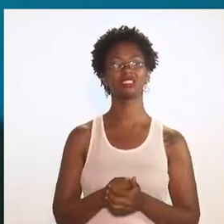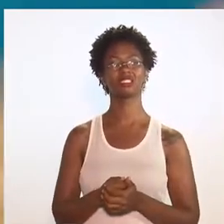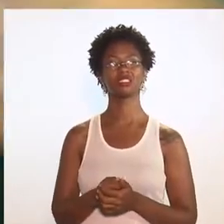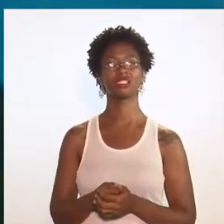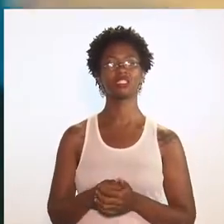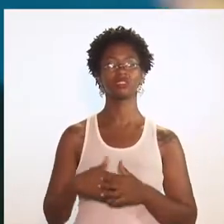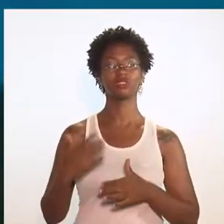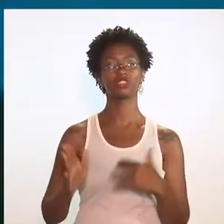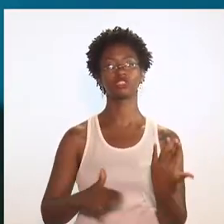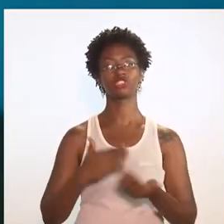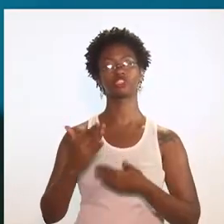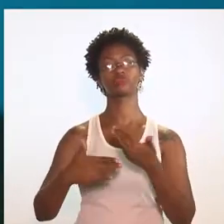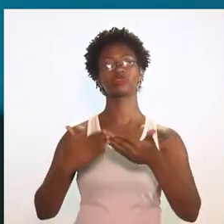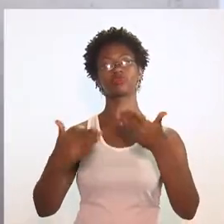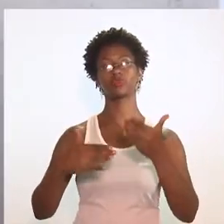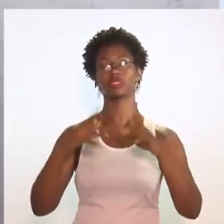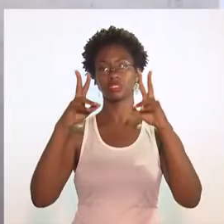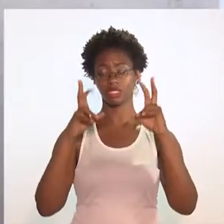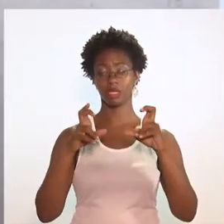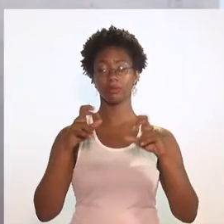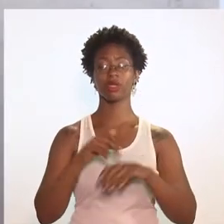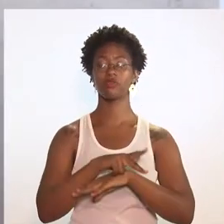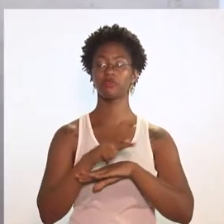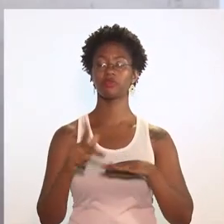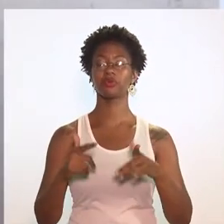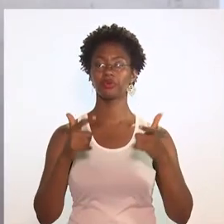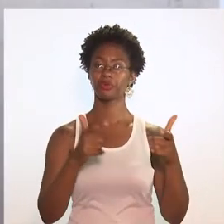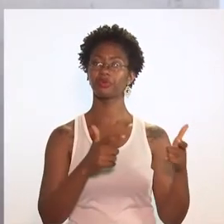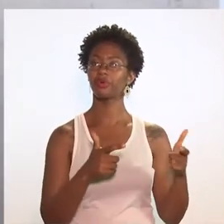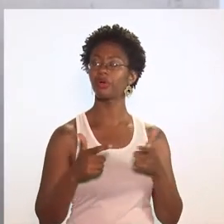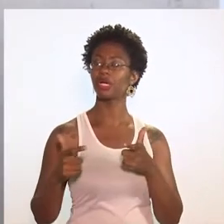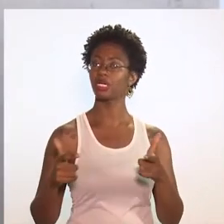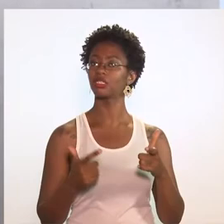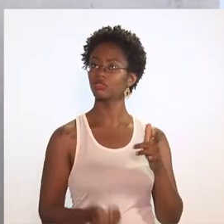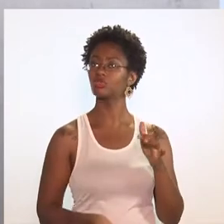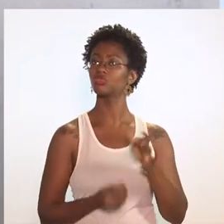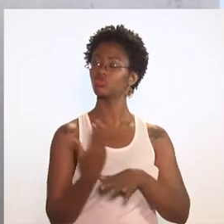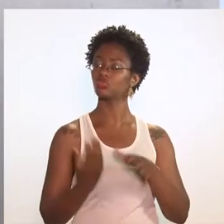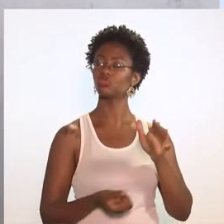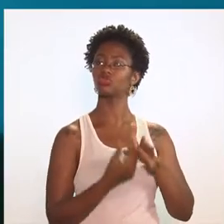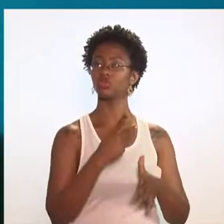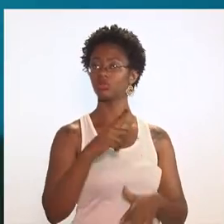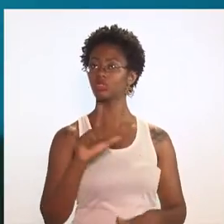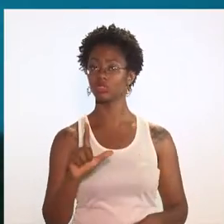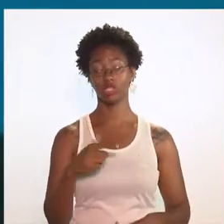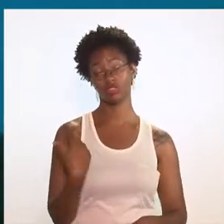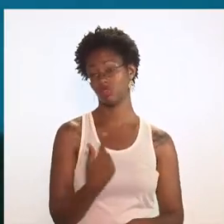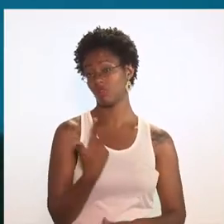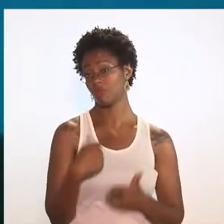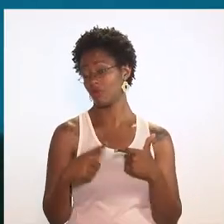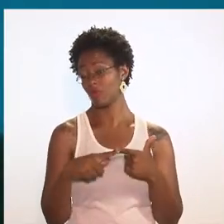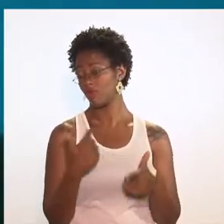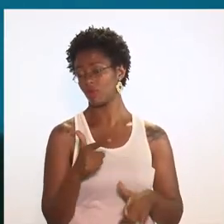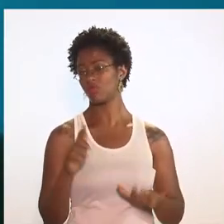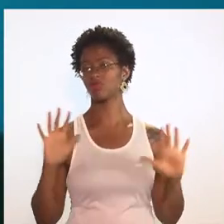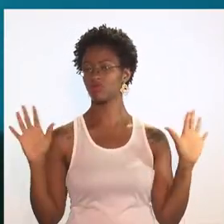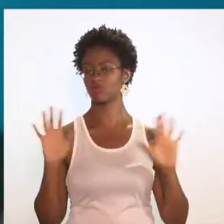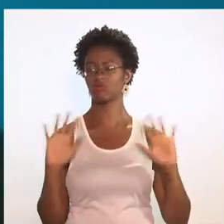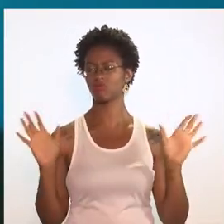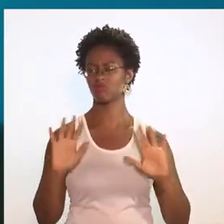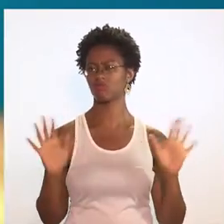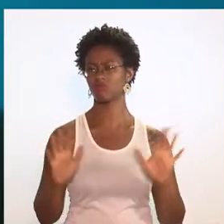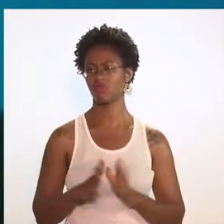na esteira do desenvolvimento desse tema, é que, em muitas frentes, tem surgido outros projetos de lei, e isso para a gente não é um problema nenhum.